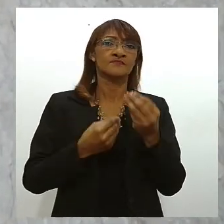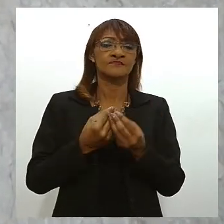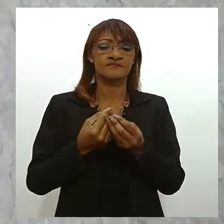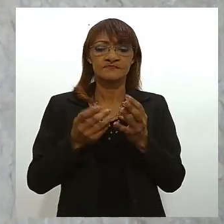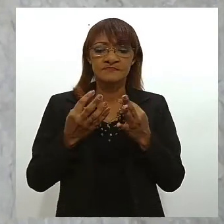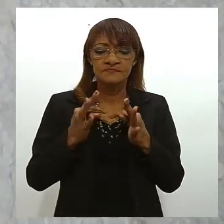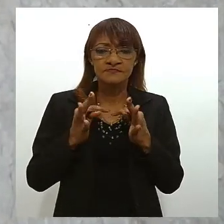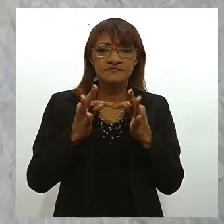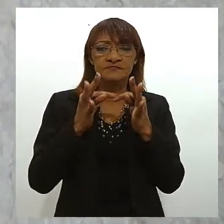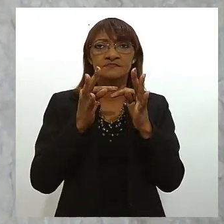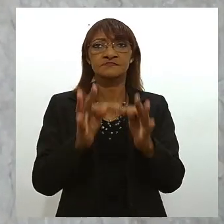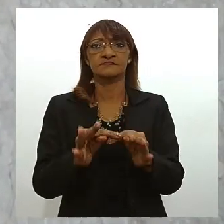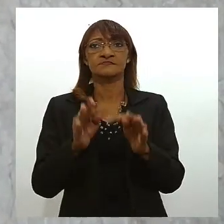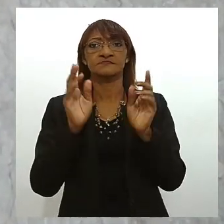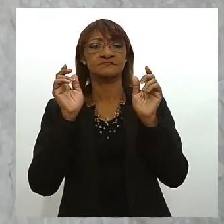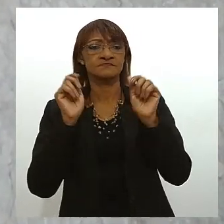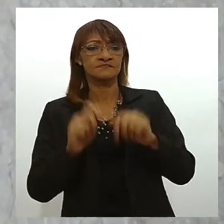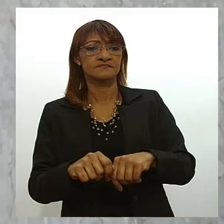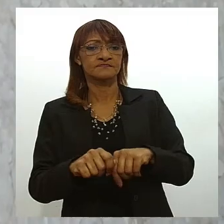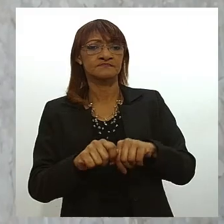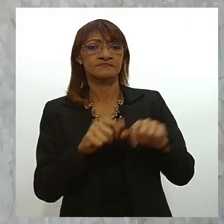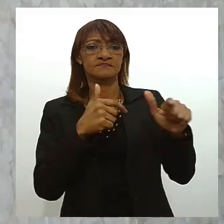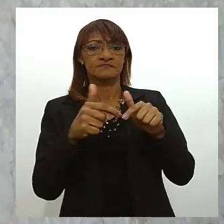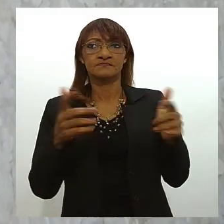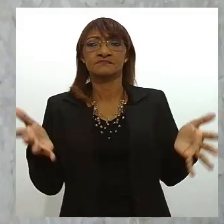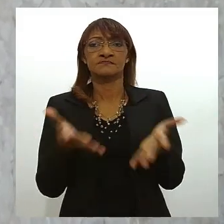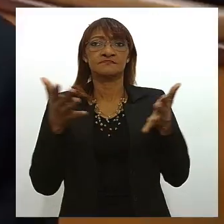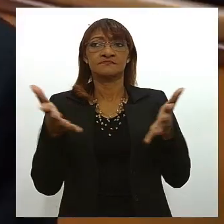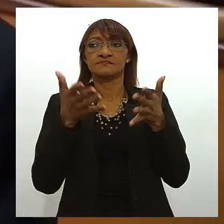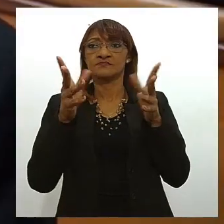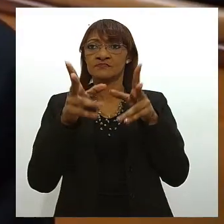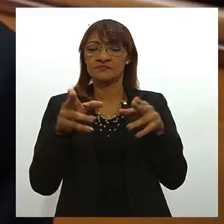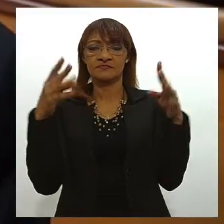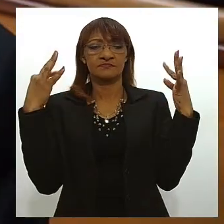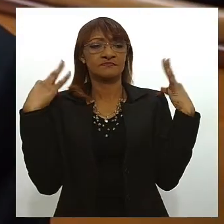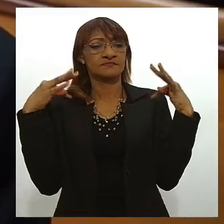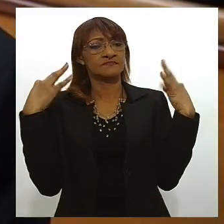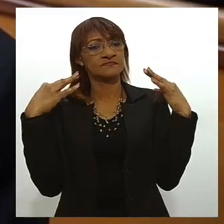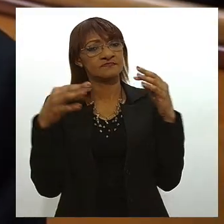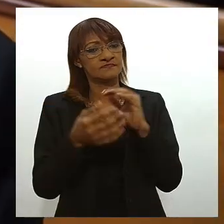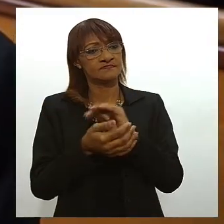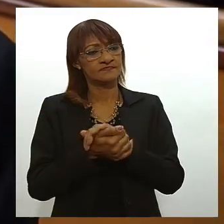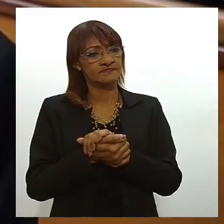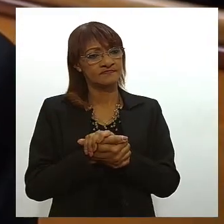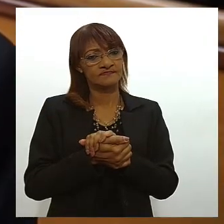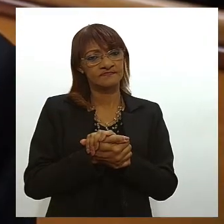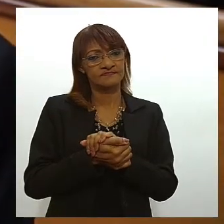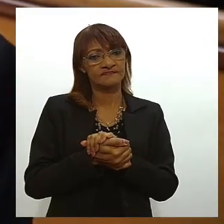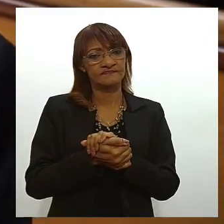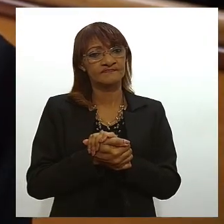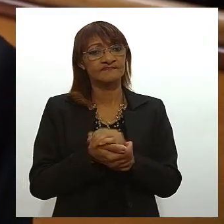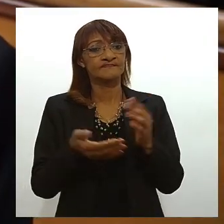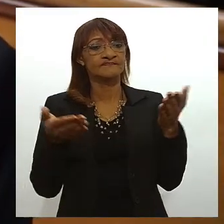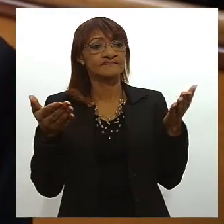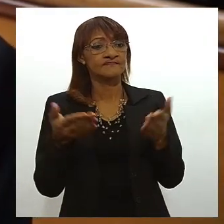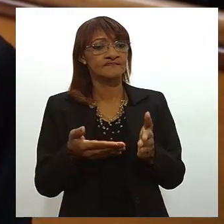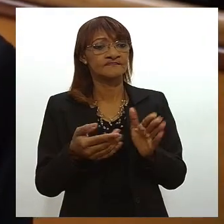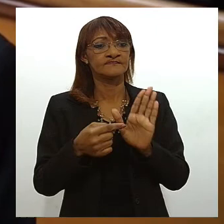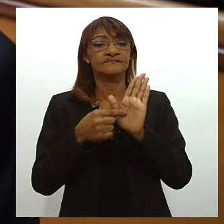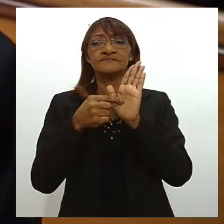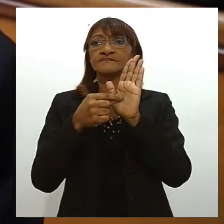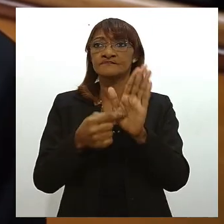trabalho para impulsionar setores como o turismo os estudos estão mostrando as evidências estão mostrando os dados estão mostrando que é preciso